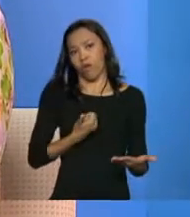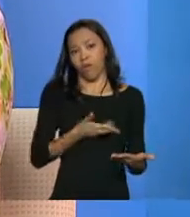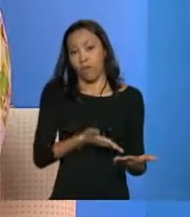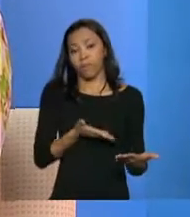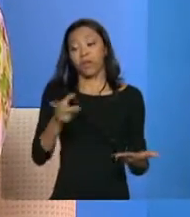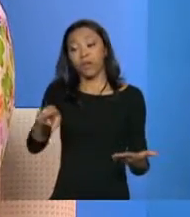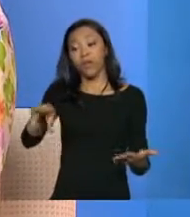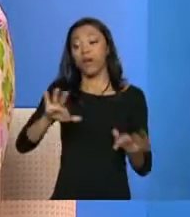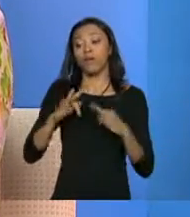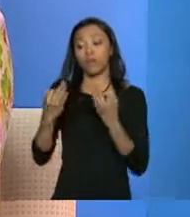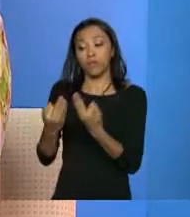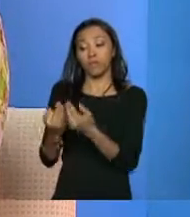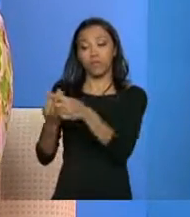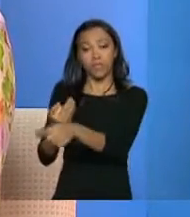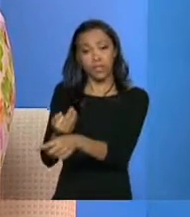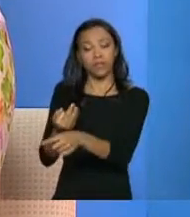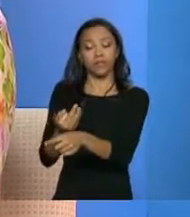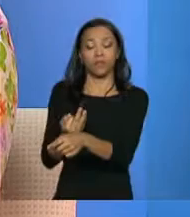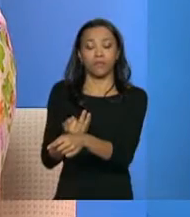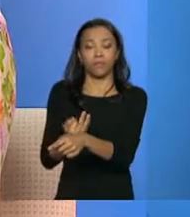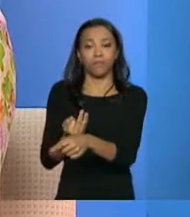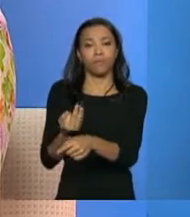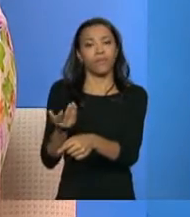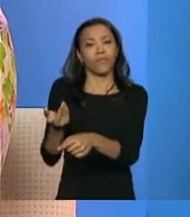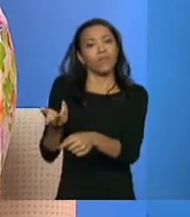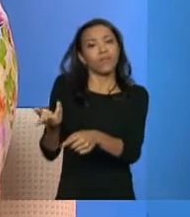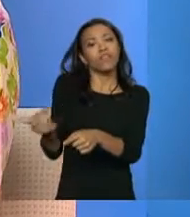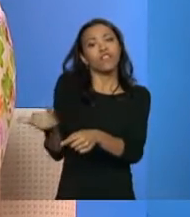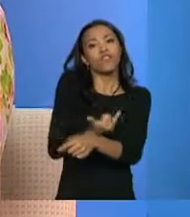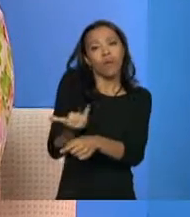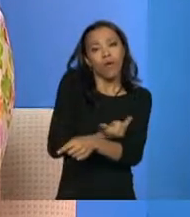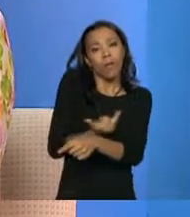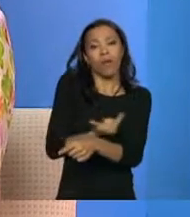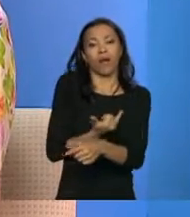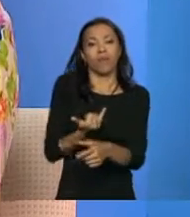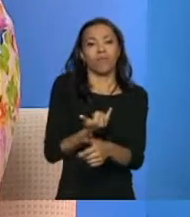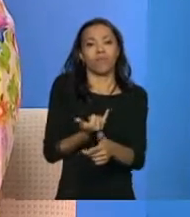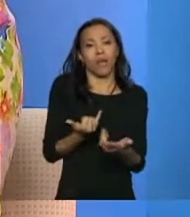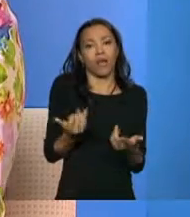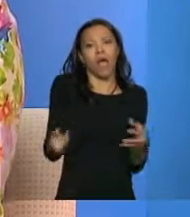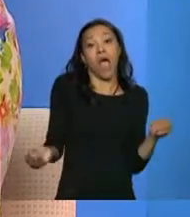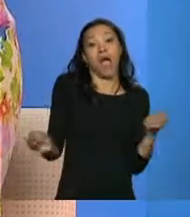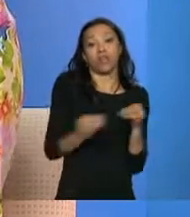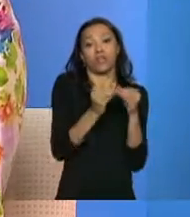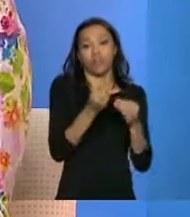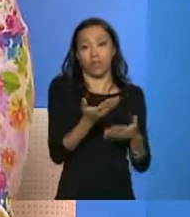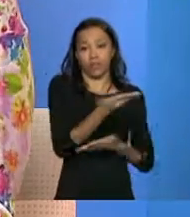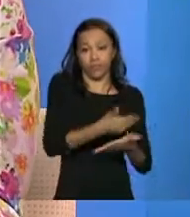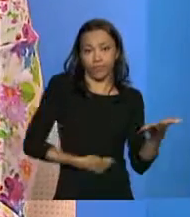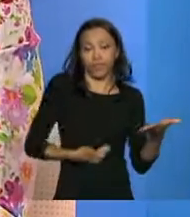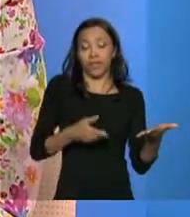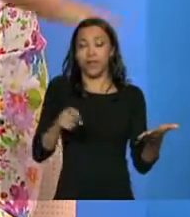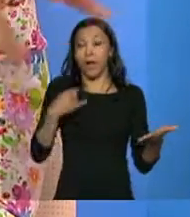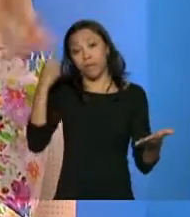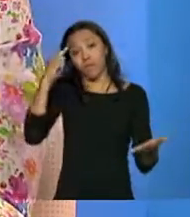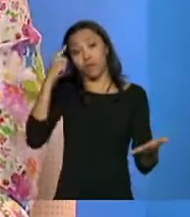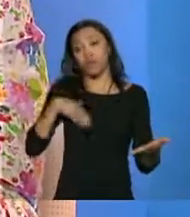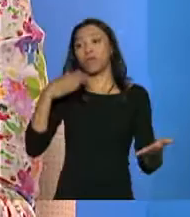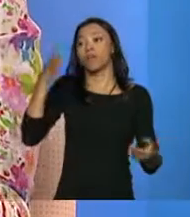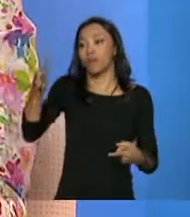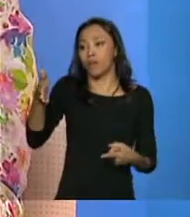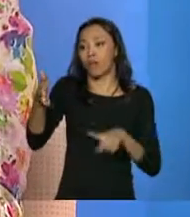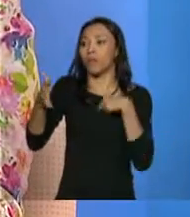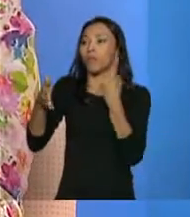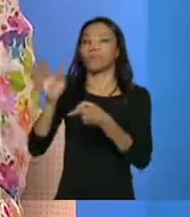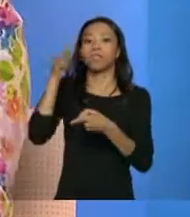seja instada a vir novamente e dar uma atualizada nos seus dados. Todo esse esforço, você já pensou que tem que fazer aqui, aqui, aqui, aqui, em